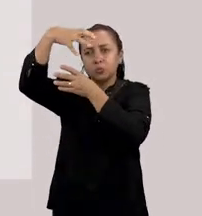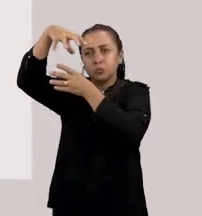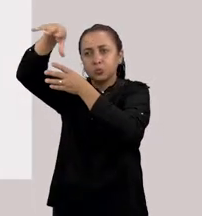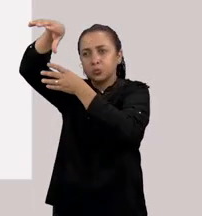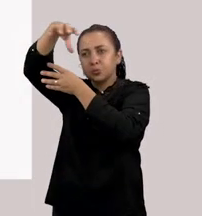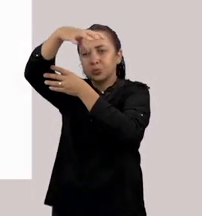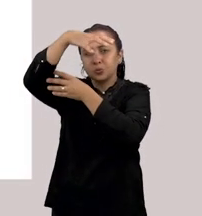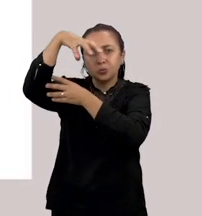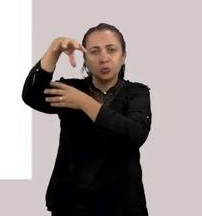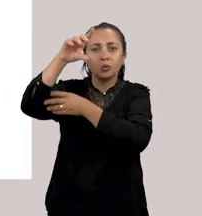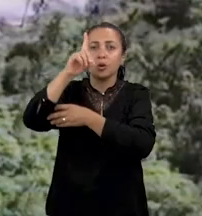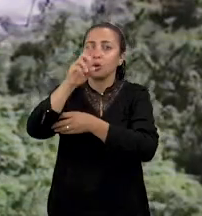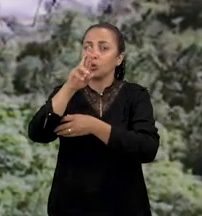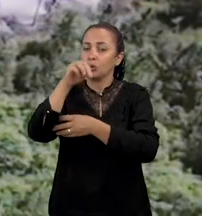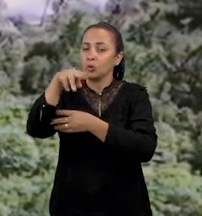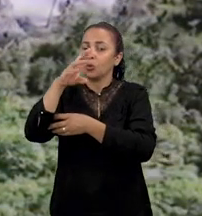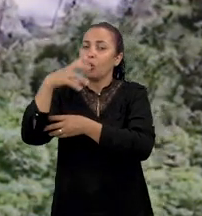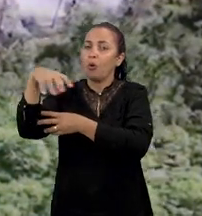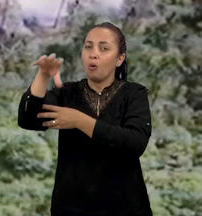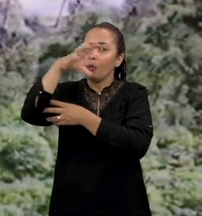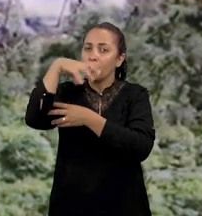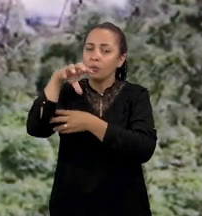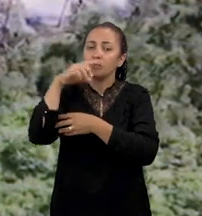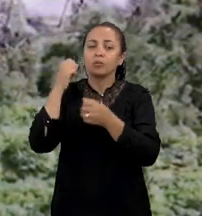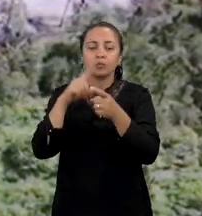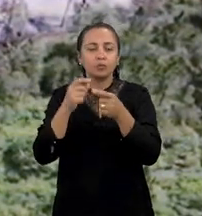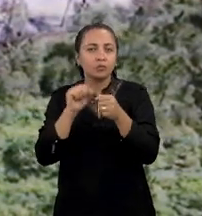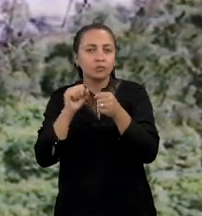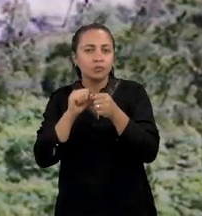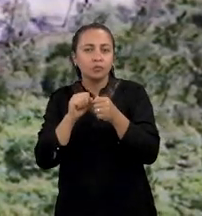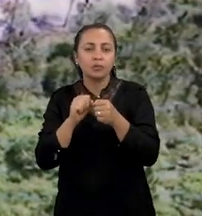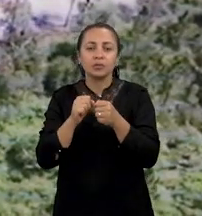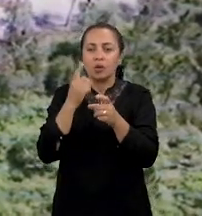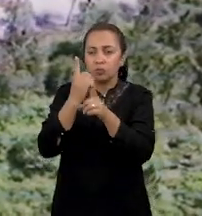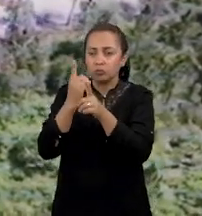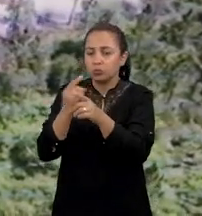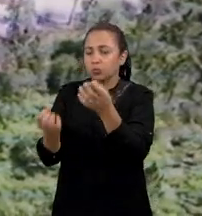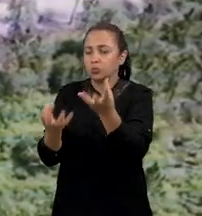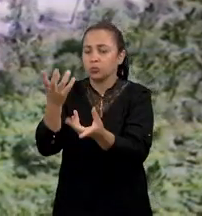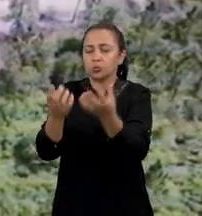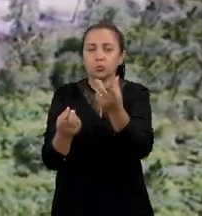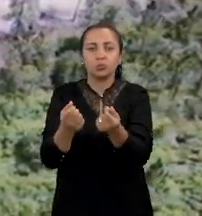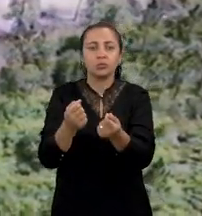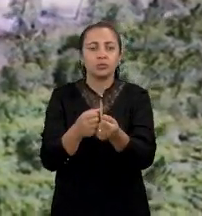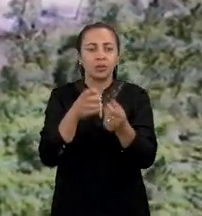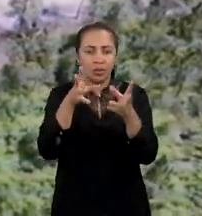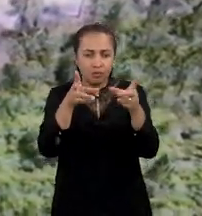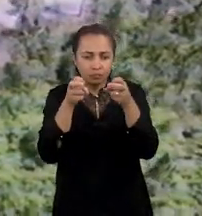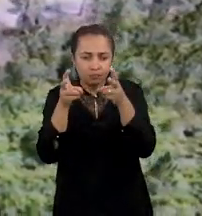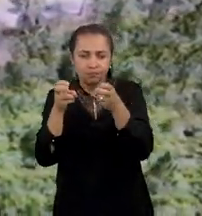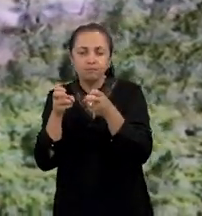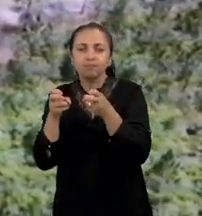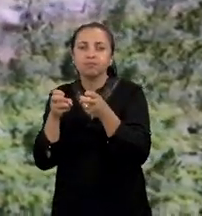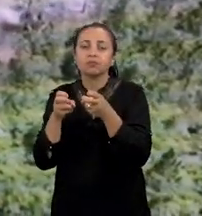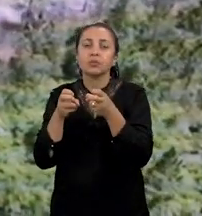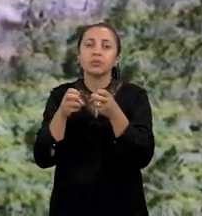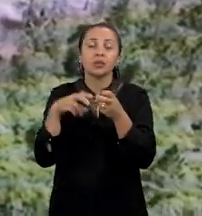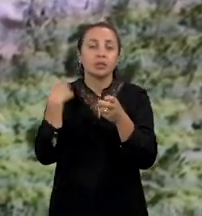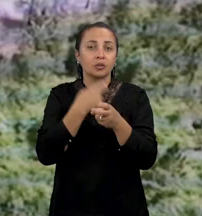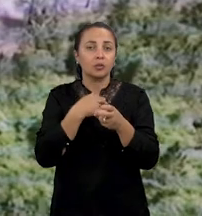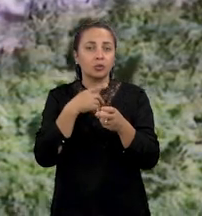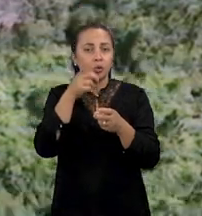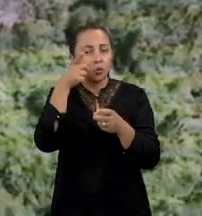nós conseguimos fazer a detecção dos incêndios pela assinatura do fogo coletada pela imagem.